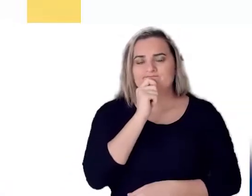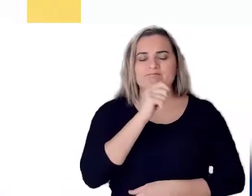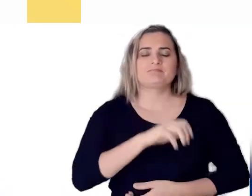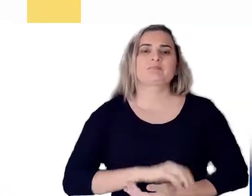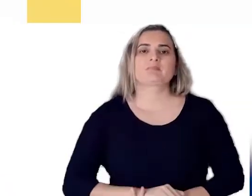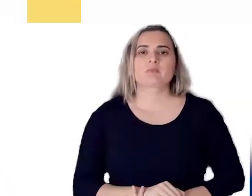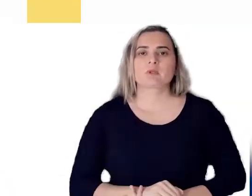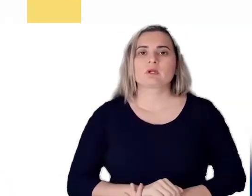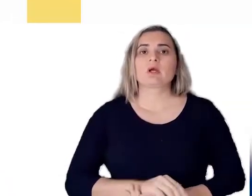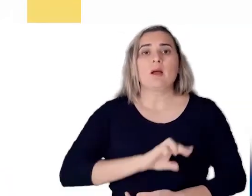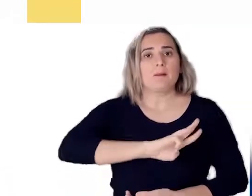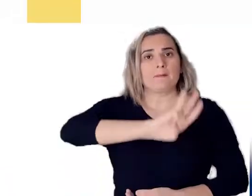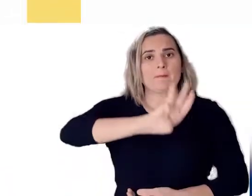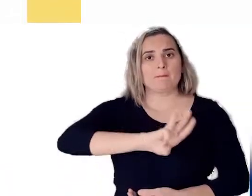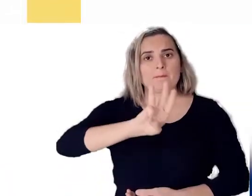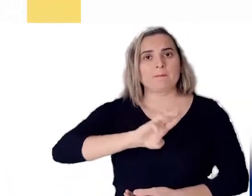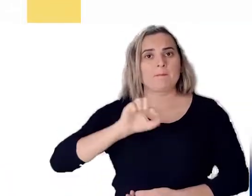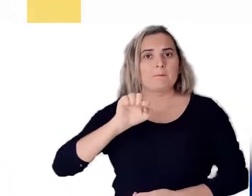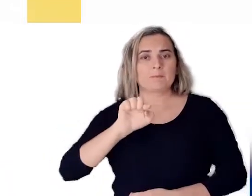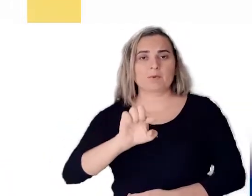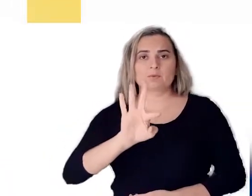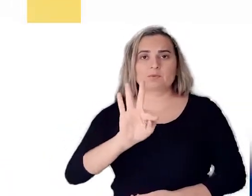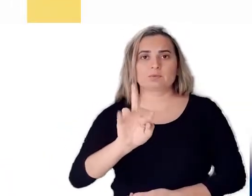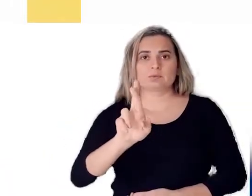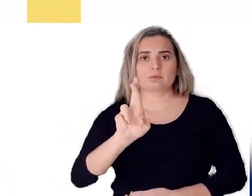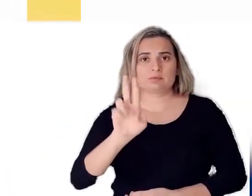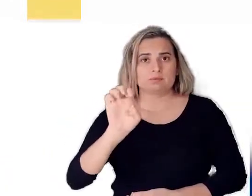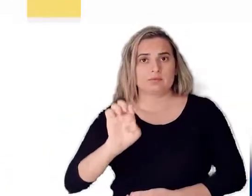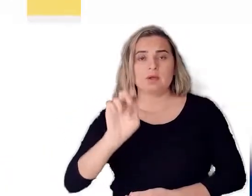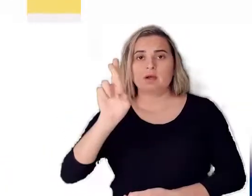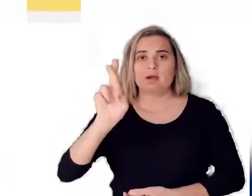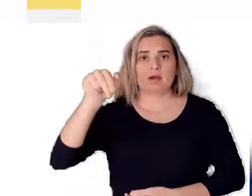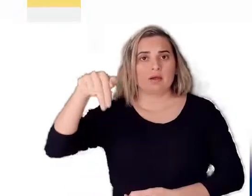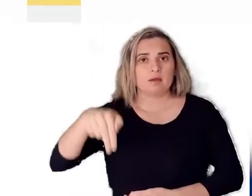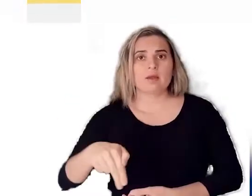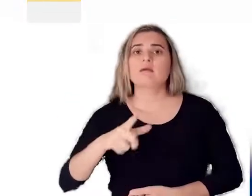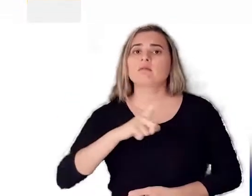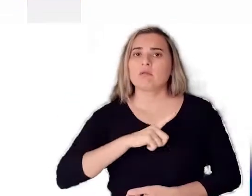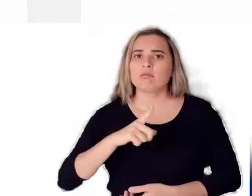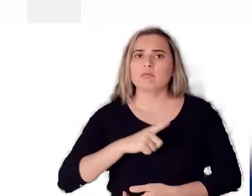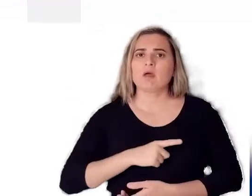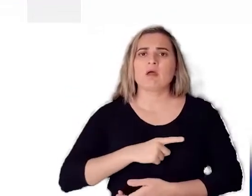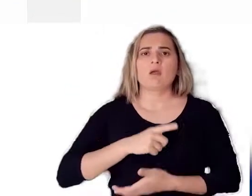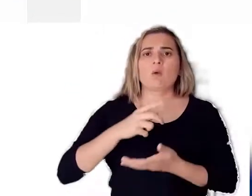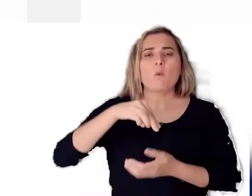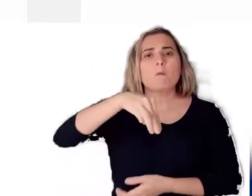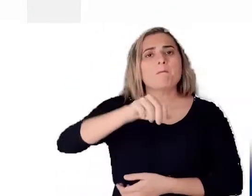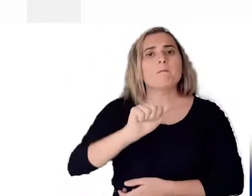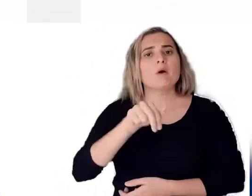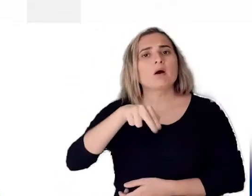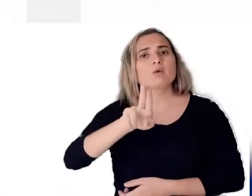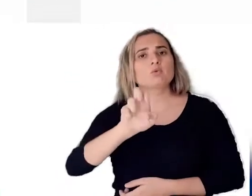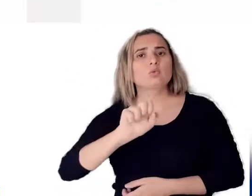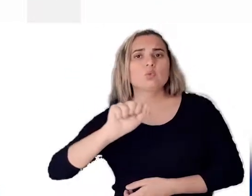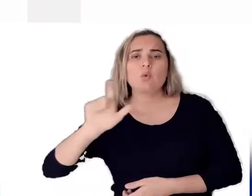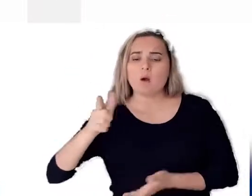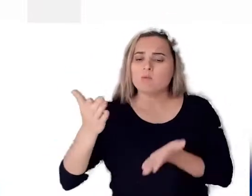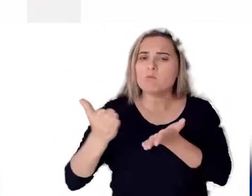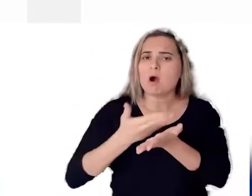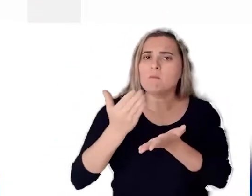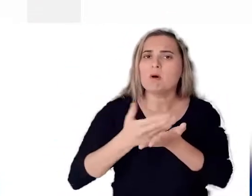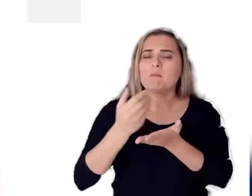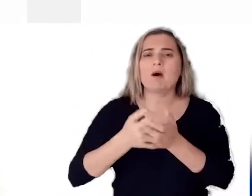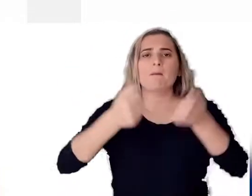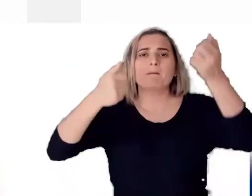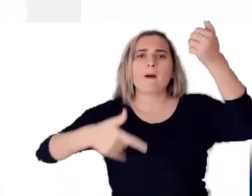página do TRRN na internet, você encontra um manual elaborado pela Corregedoria Eleitoral Potiguar para esclarecer todas essas